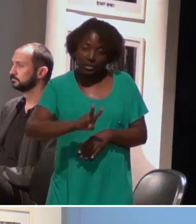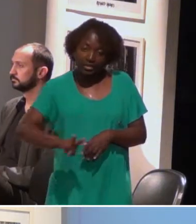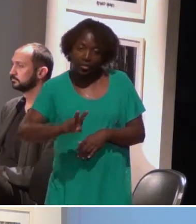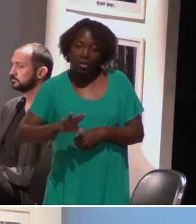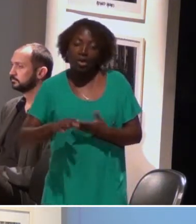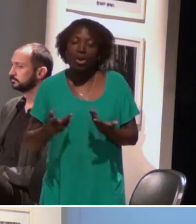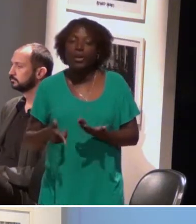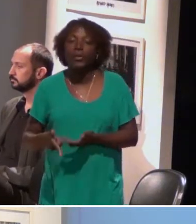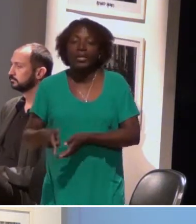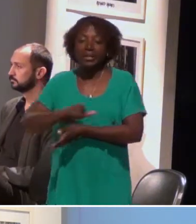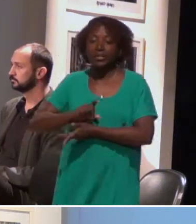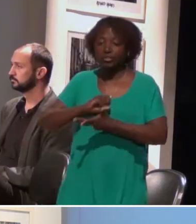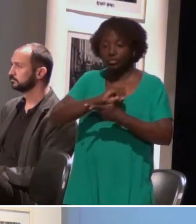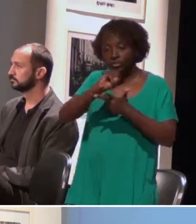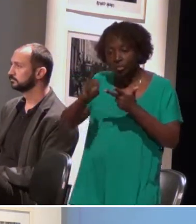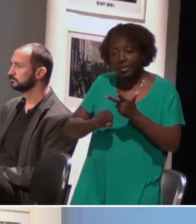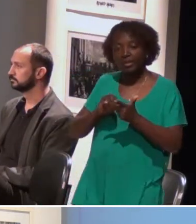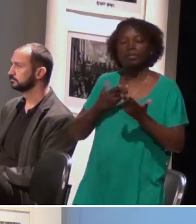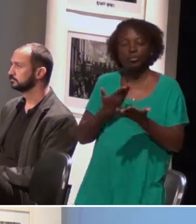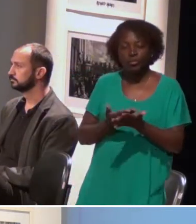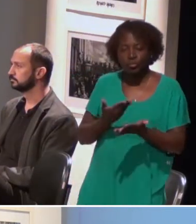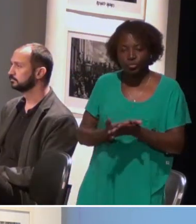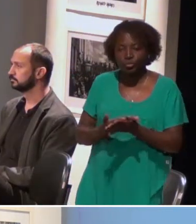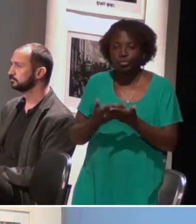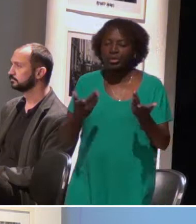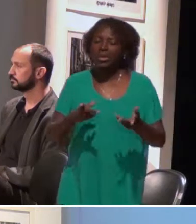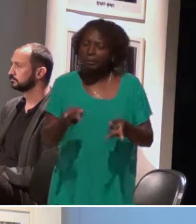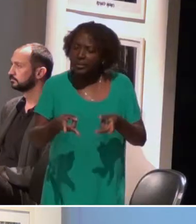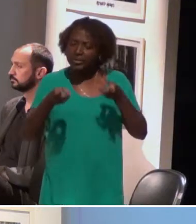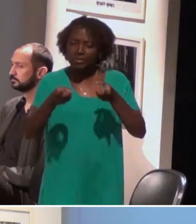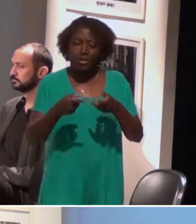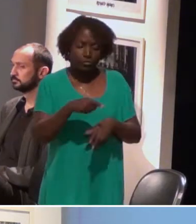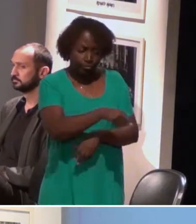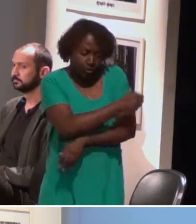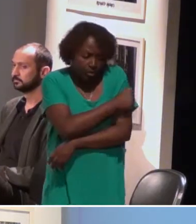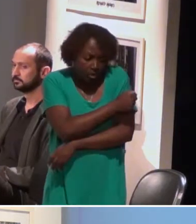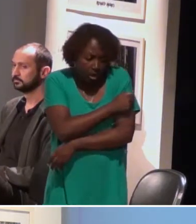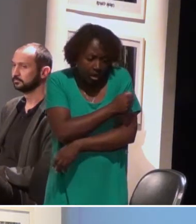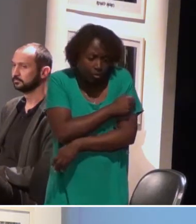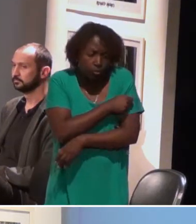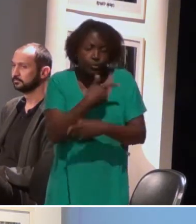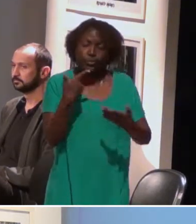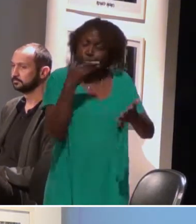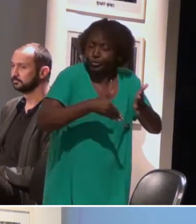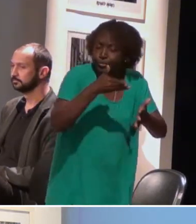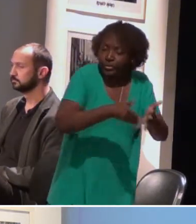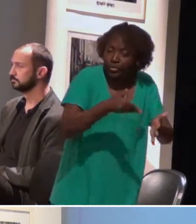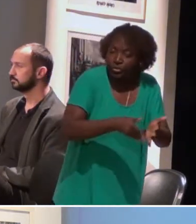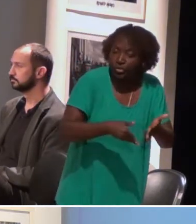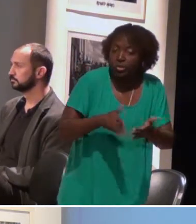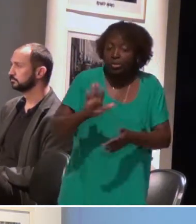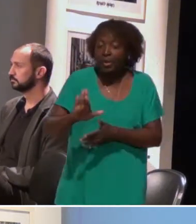os estudantes surdos e egressos do ensino médio, que nós também temos essa dificuldade de atender esse aluno que é egresso, porque a Secretaria não reconhece,